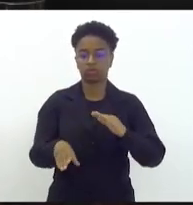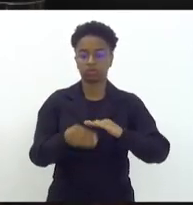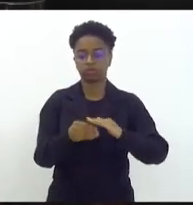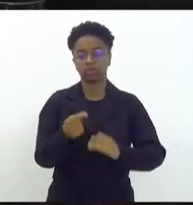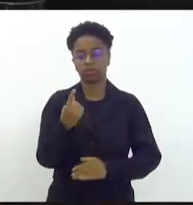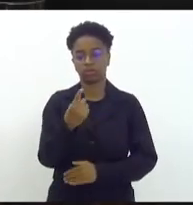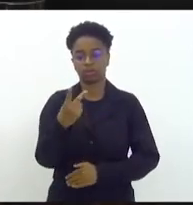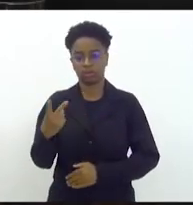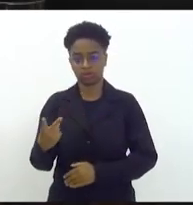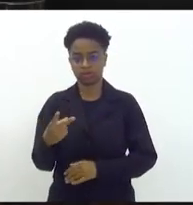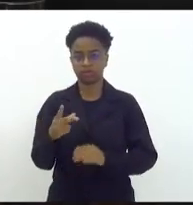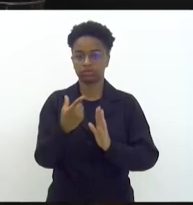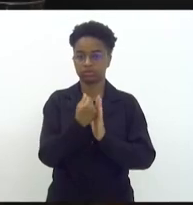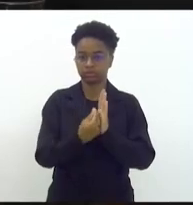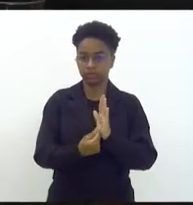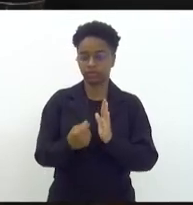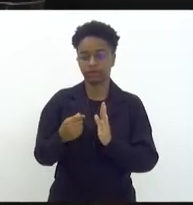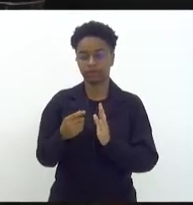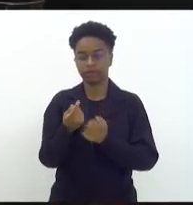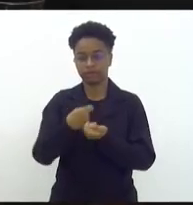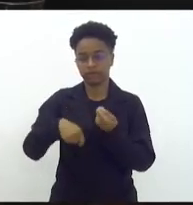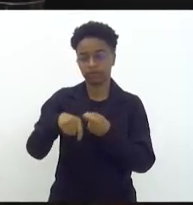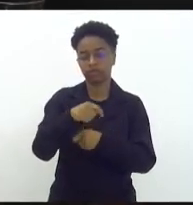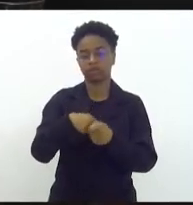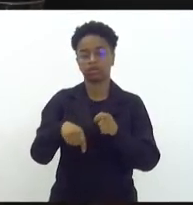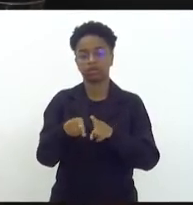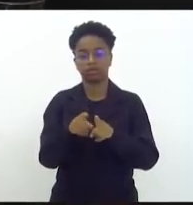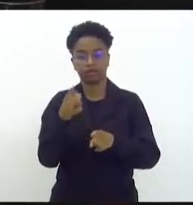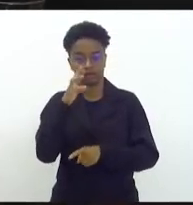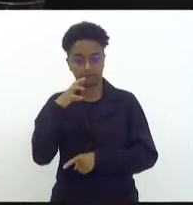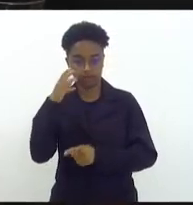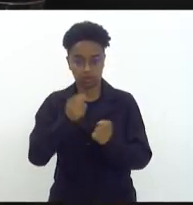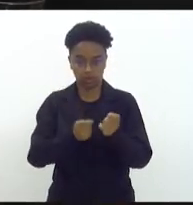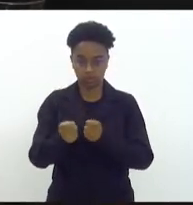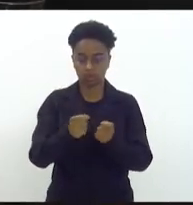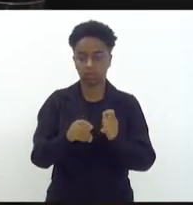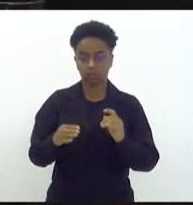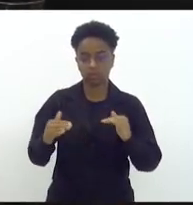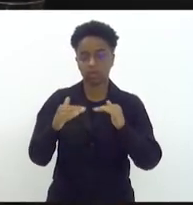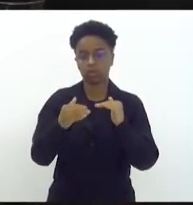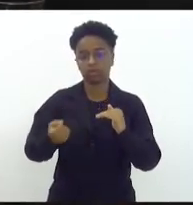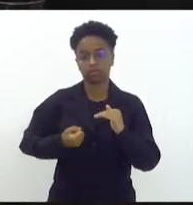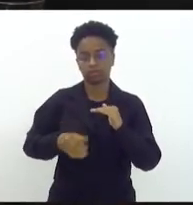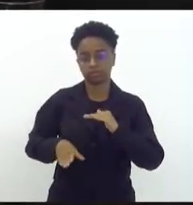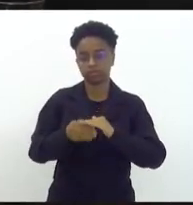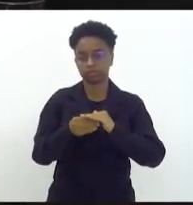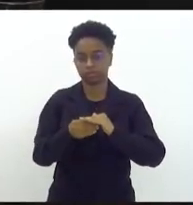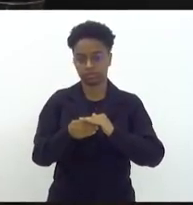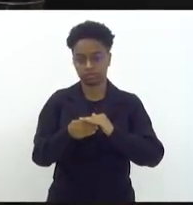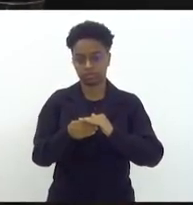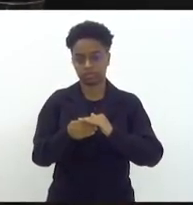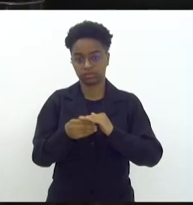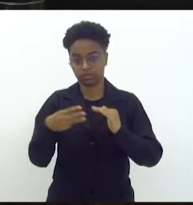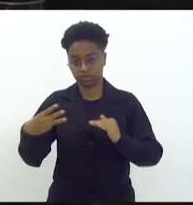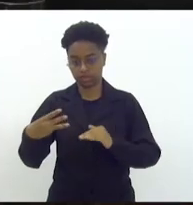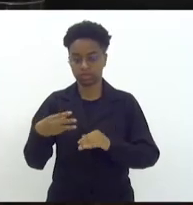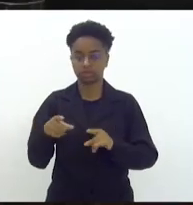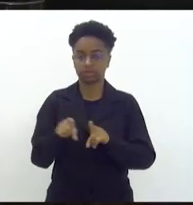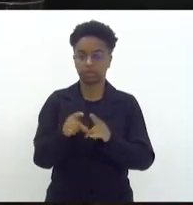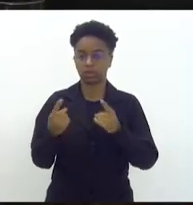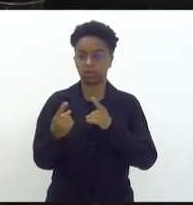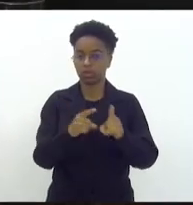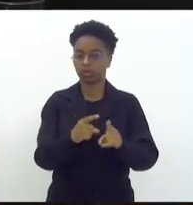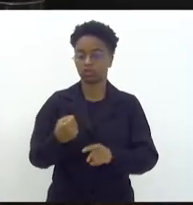1 e 2, de orçamento, finanças, fiscalização financeira e controle favorável à emenda número 3, e contrário às emendas número 1